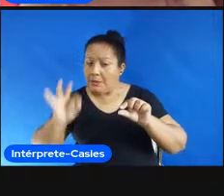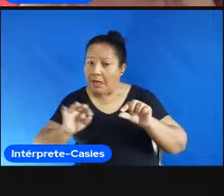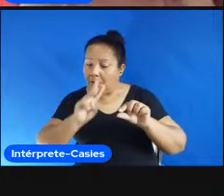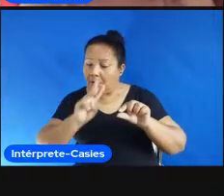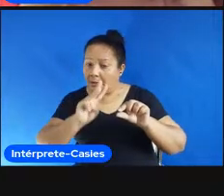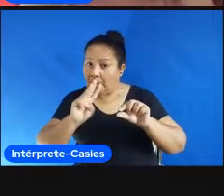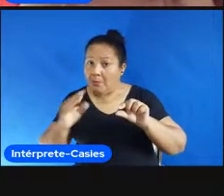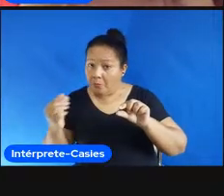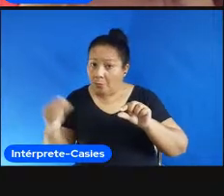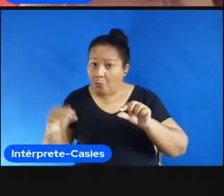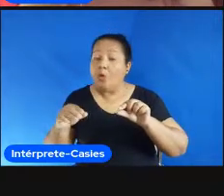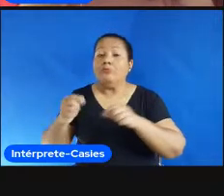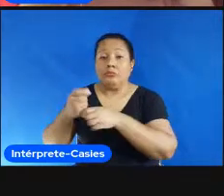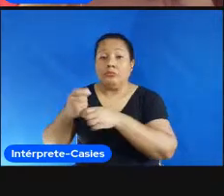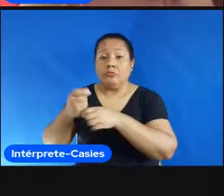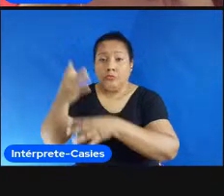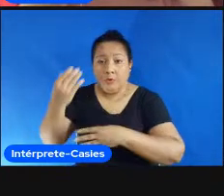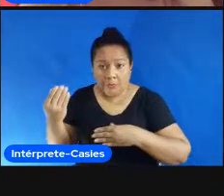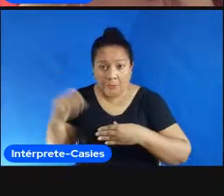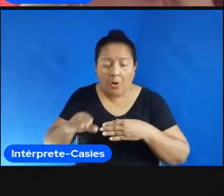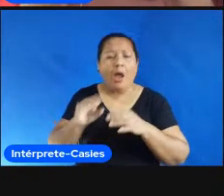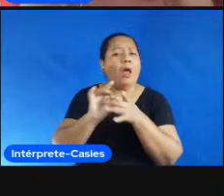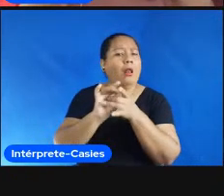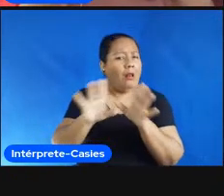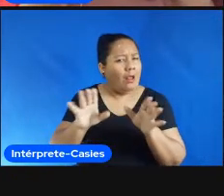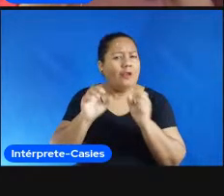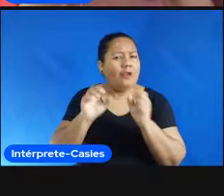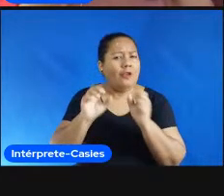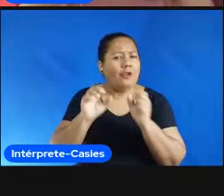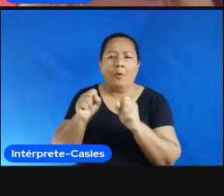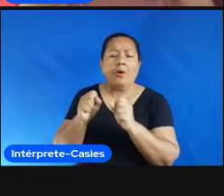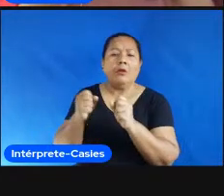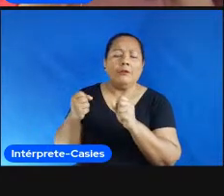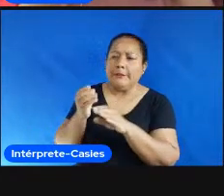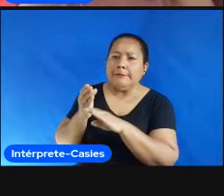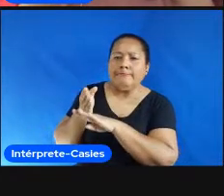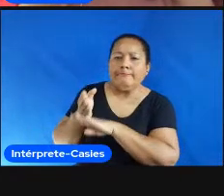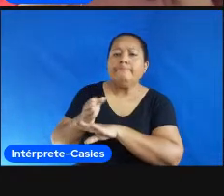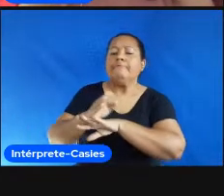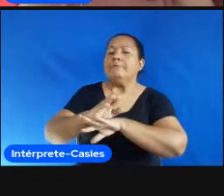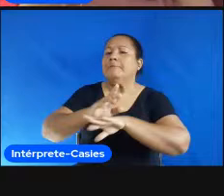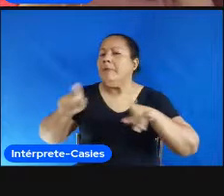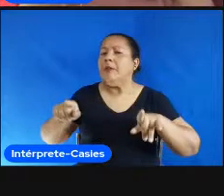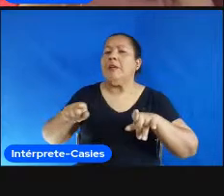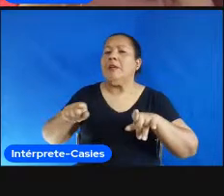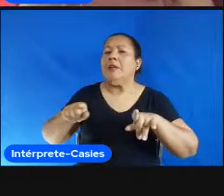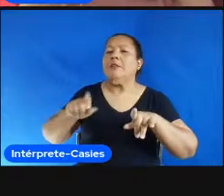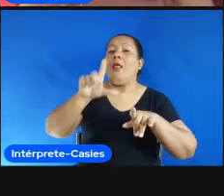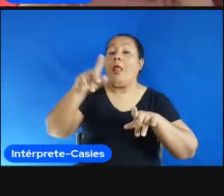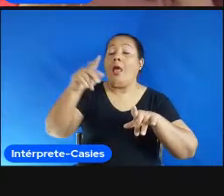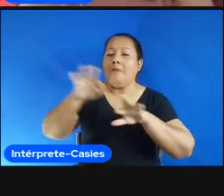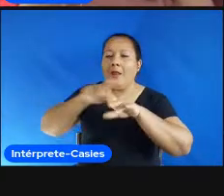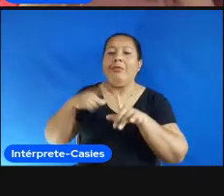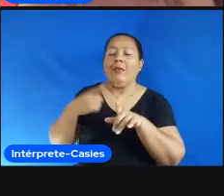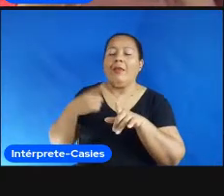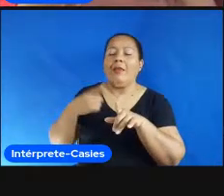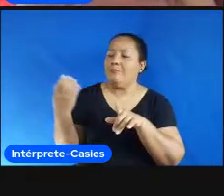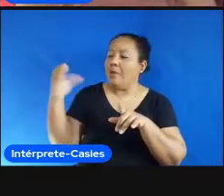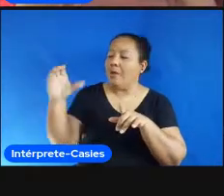tiver interesse em conhecer os estudos do app aqueles que eu participo vocês conseguem encontrar tudo que eu tenho feito por ali